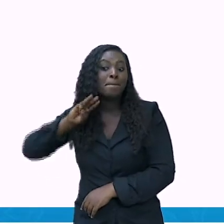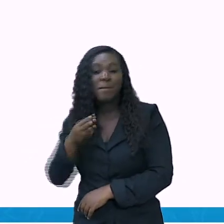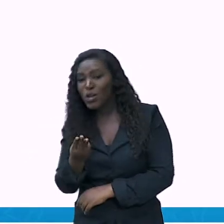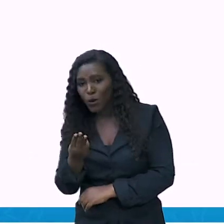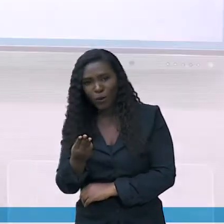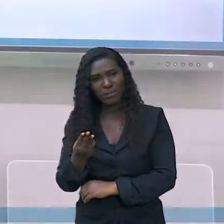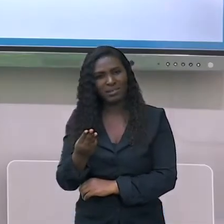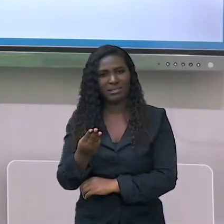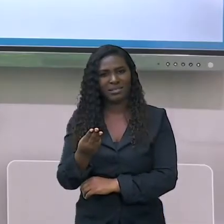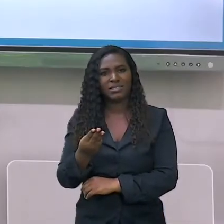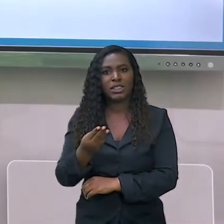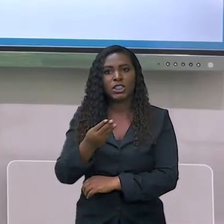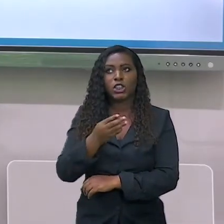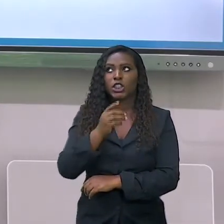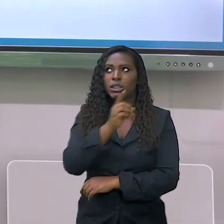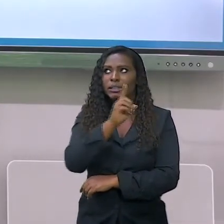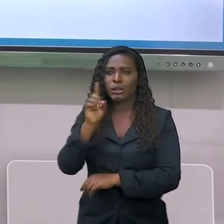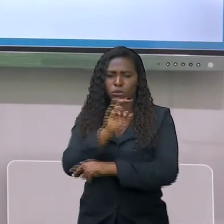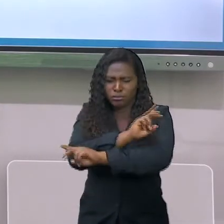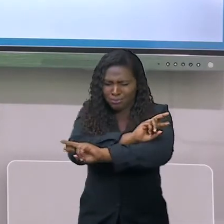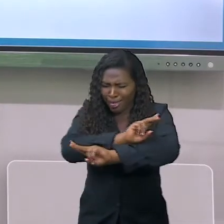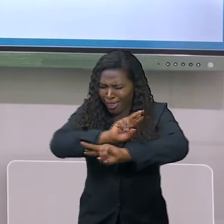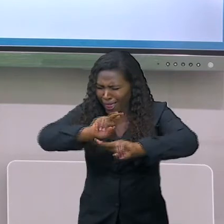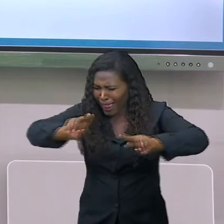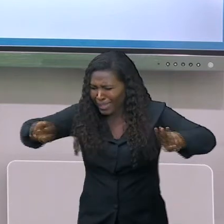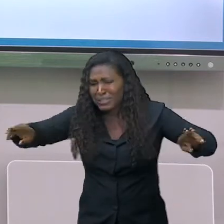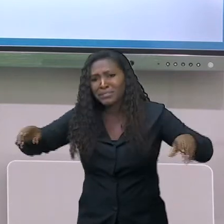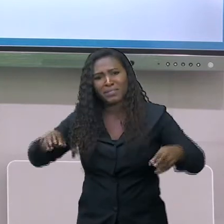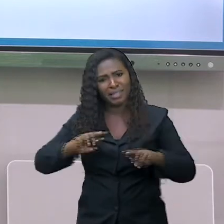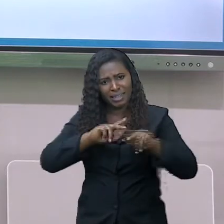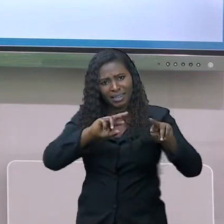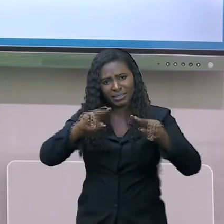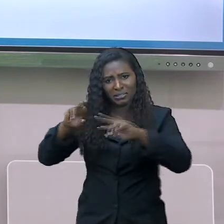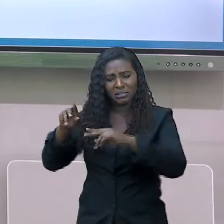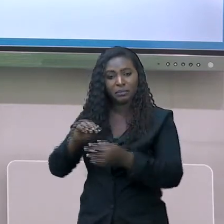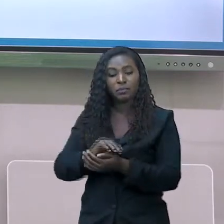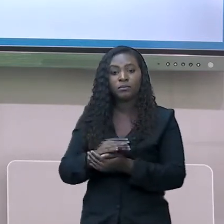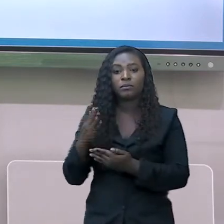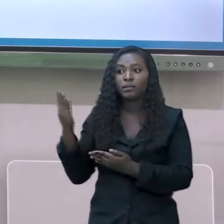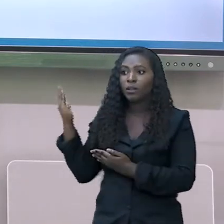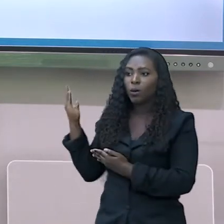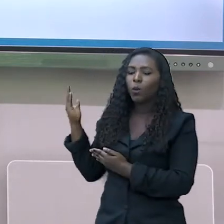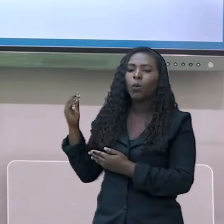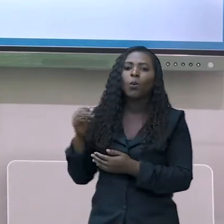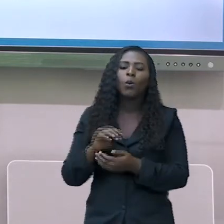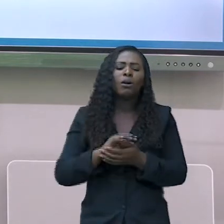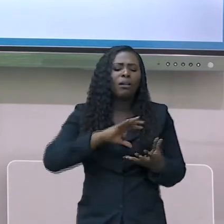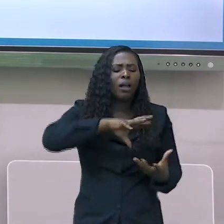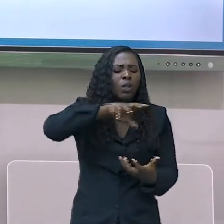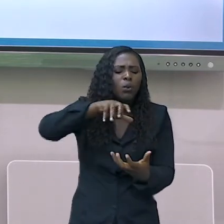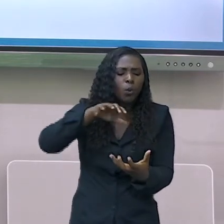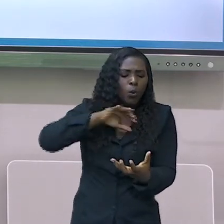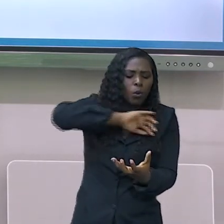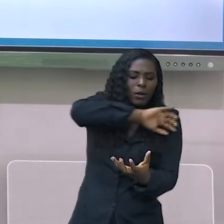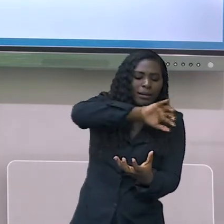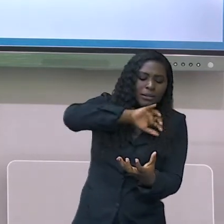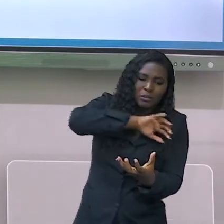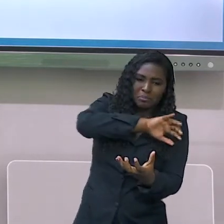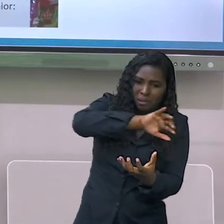Oriente Médio, o berço dessas três religiões que seguem um único Deus,